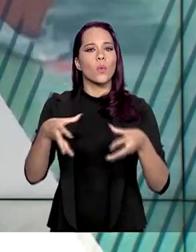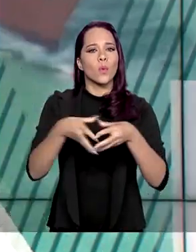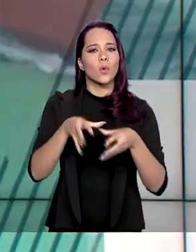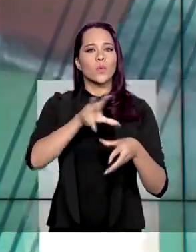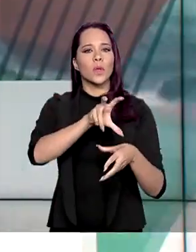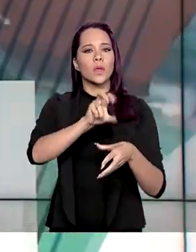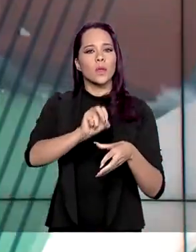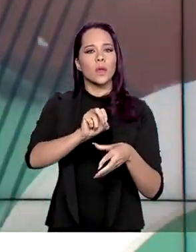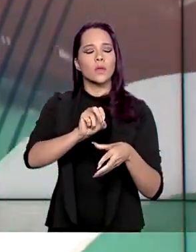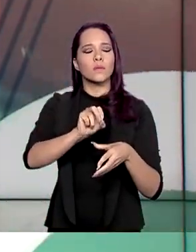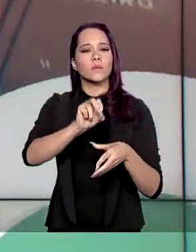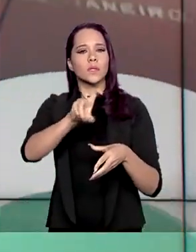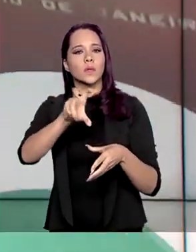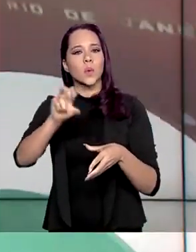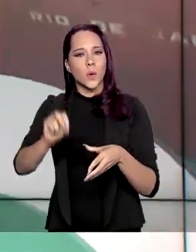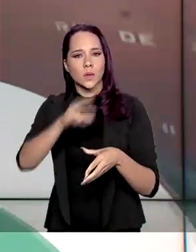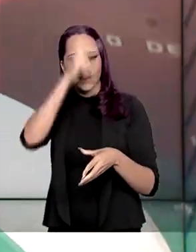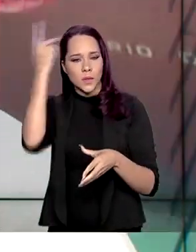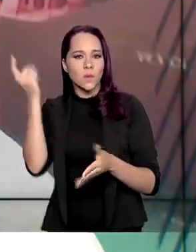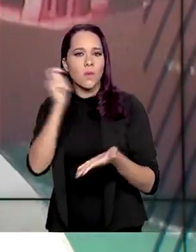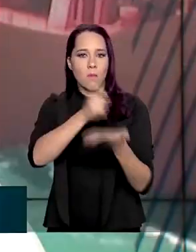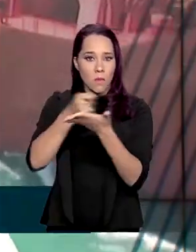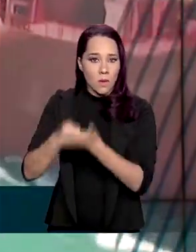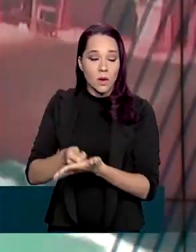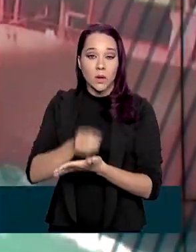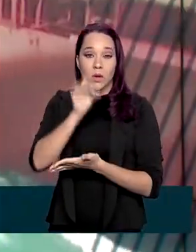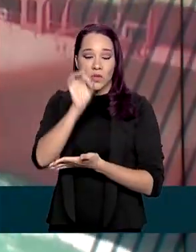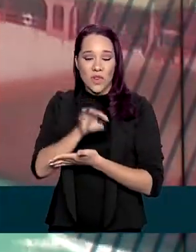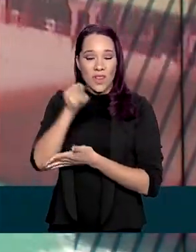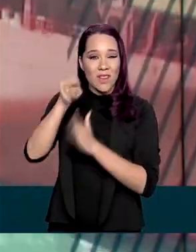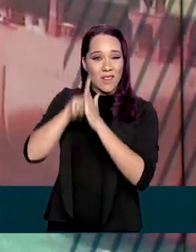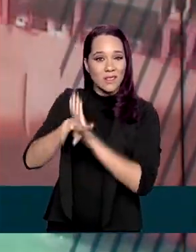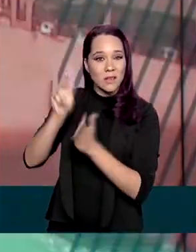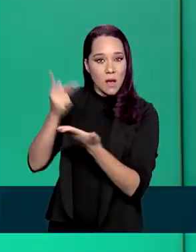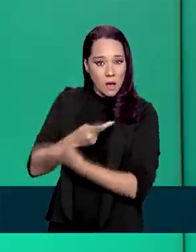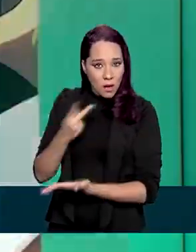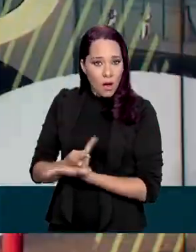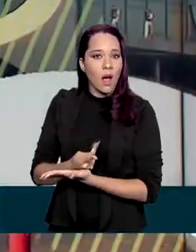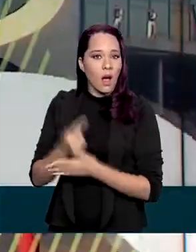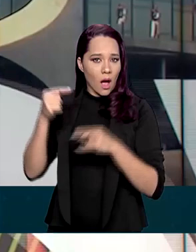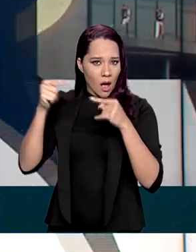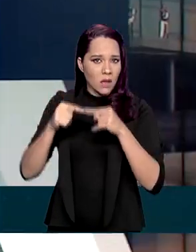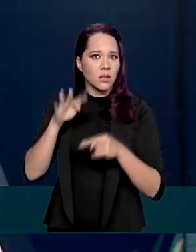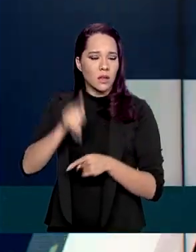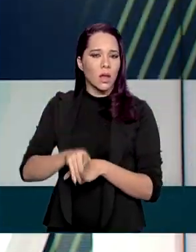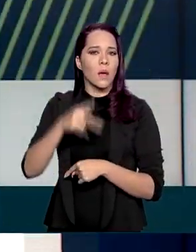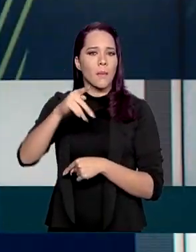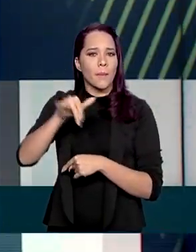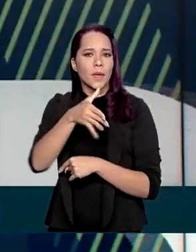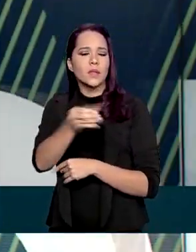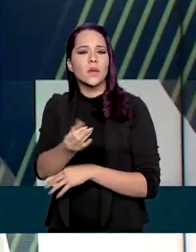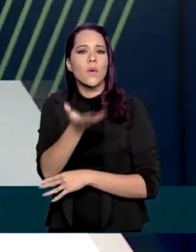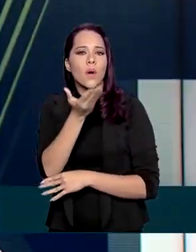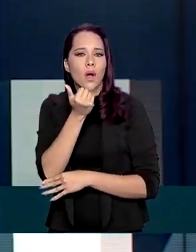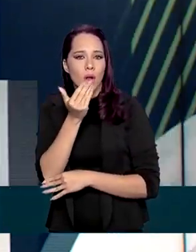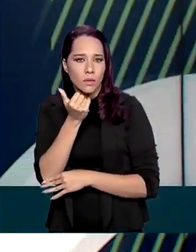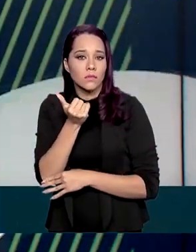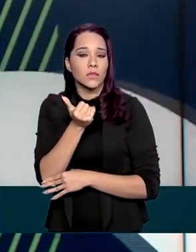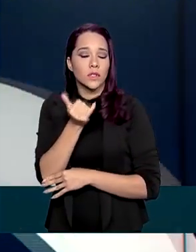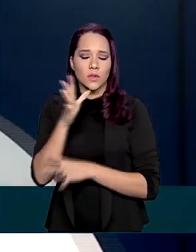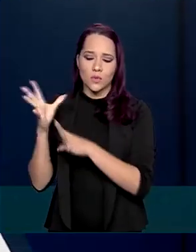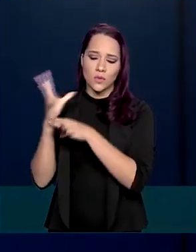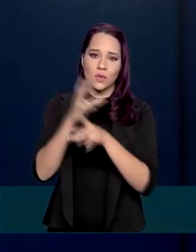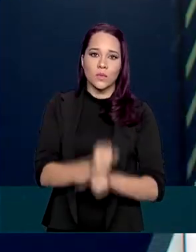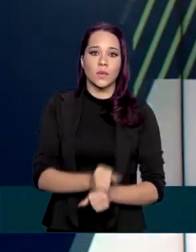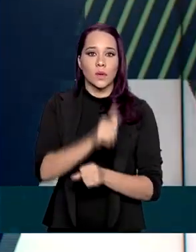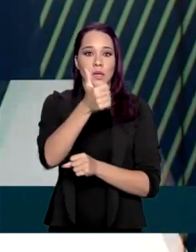de 550 contribuintes. Somente as deduções indevidas relacionadas à pensão alimentícia contabilizaram